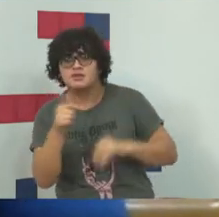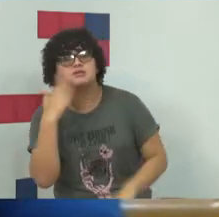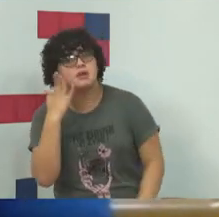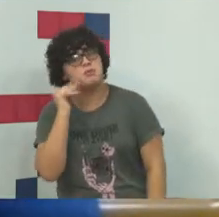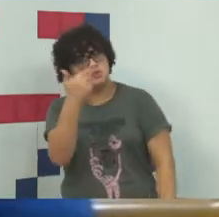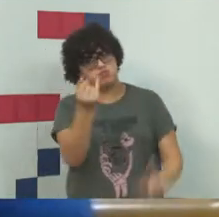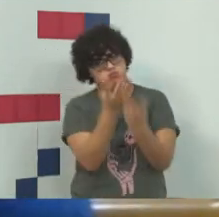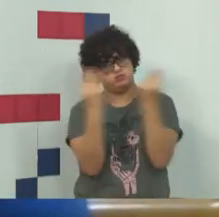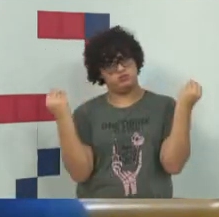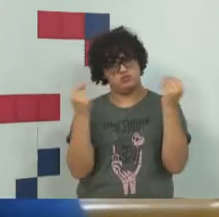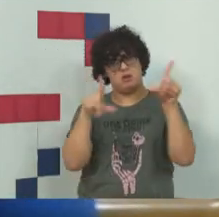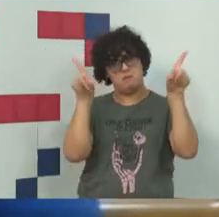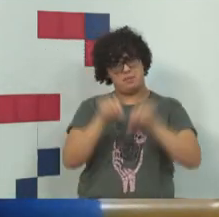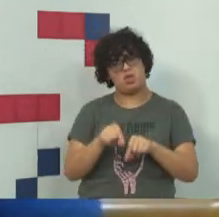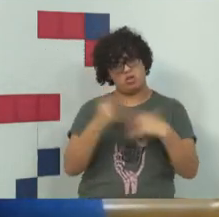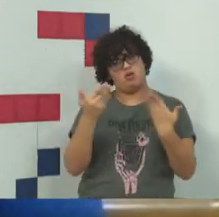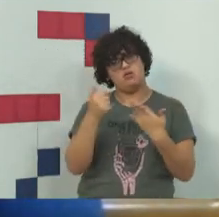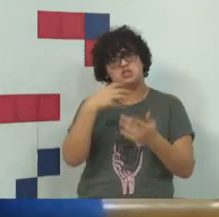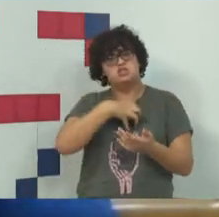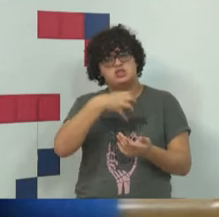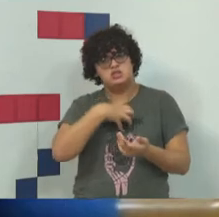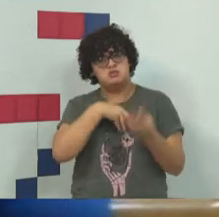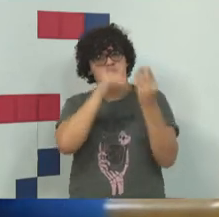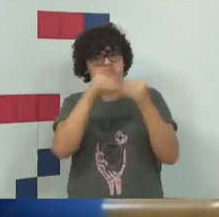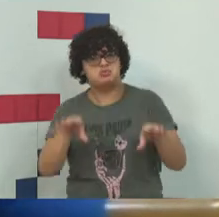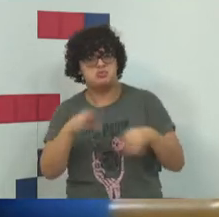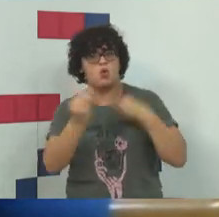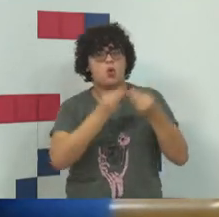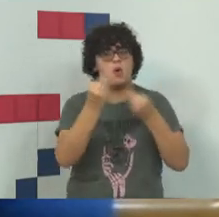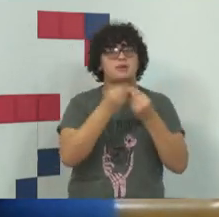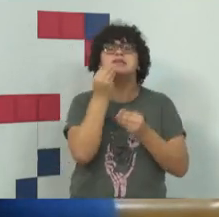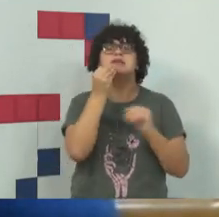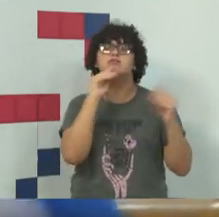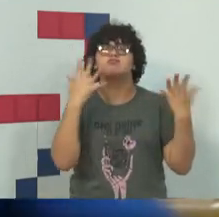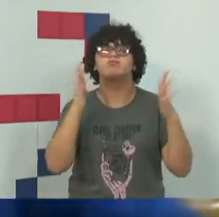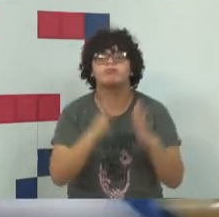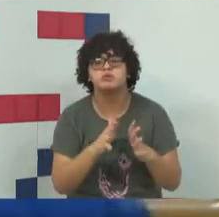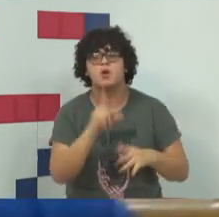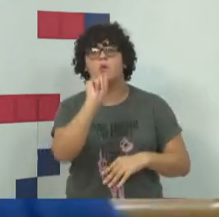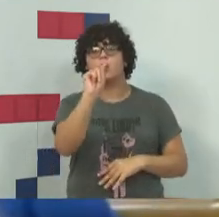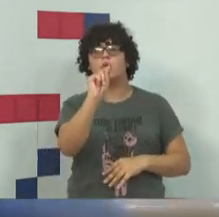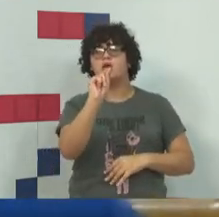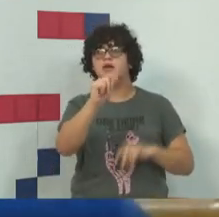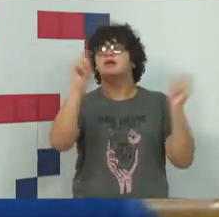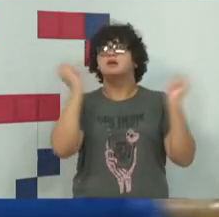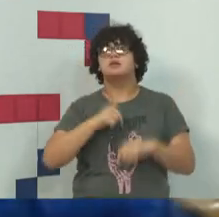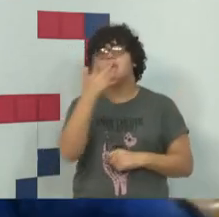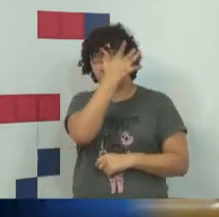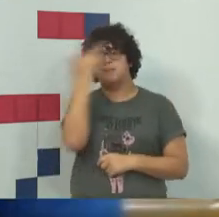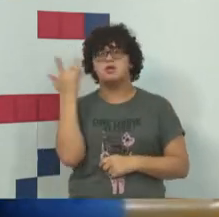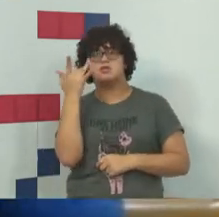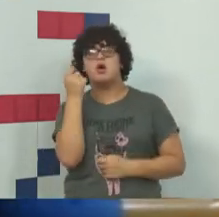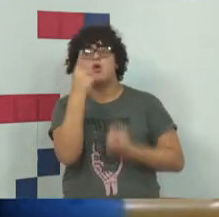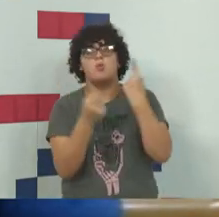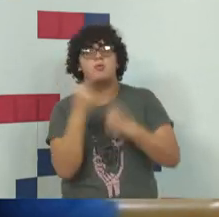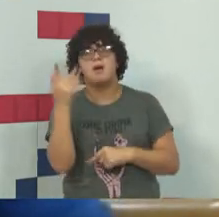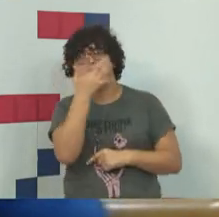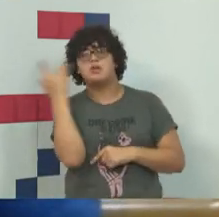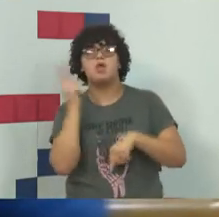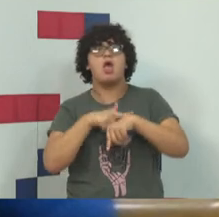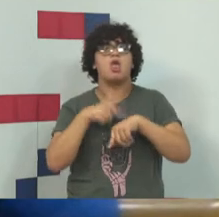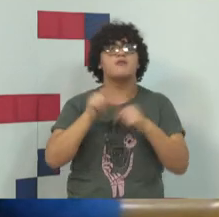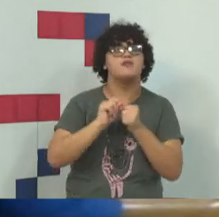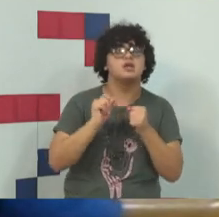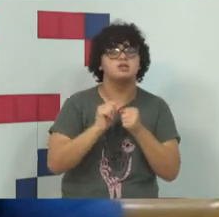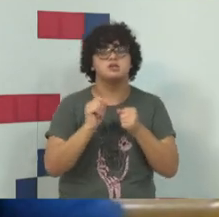lógico, de menor proporção, ainda que de uma proporção bem reduzida, para as pessoas que, de alguma forma, disseminam